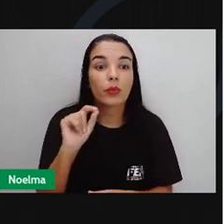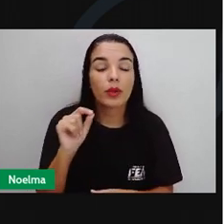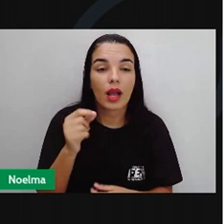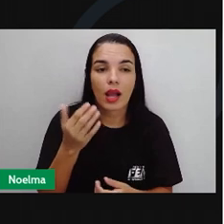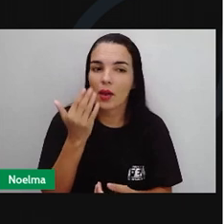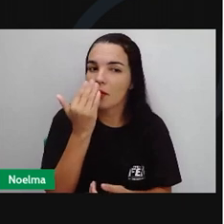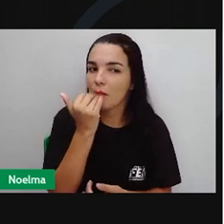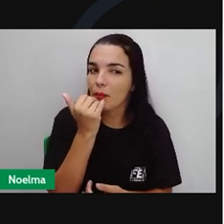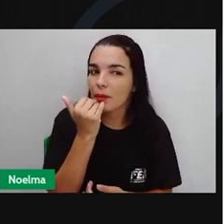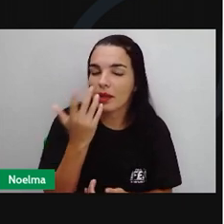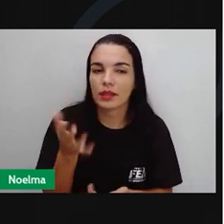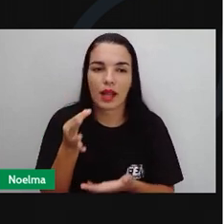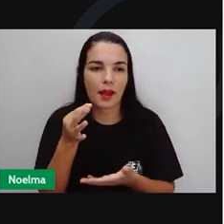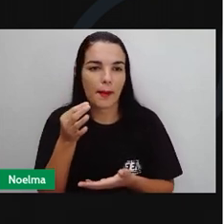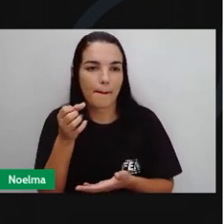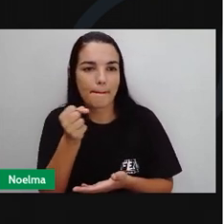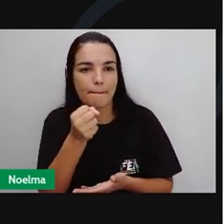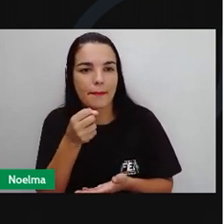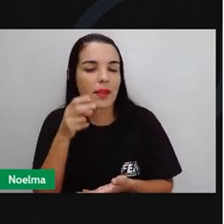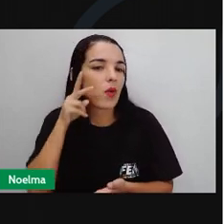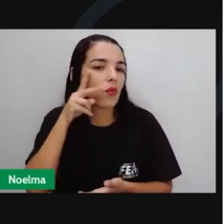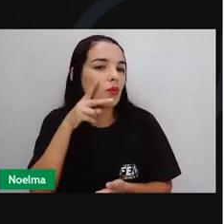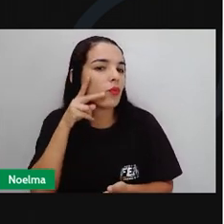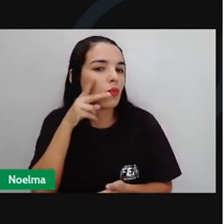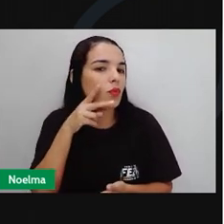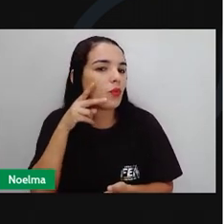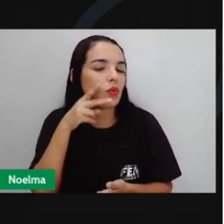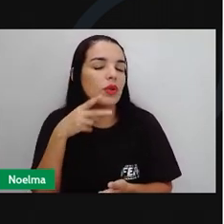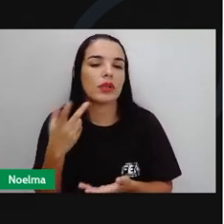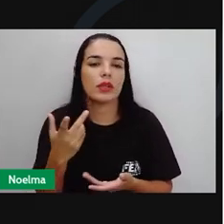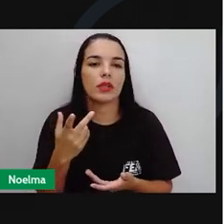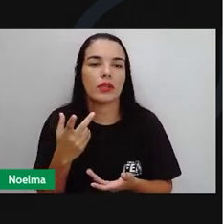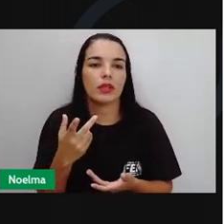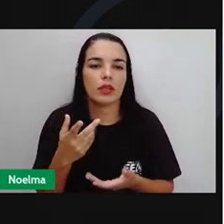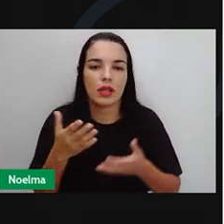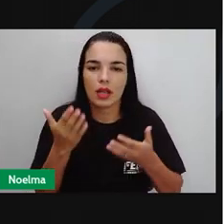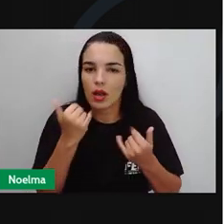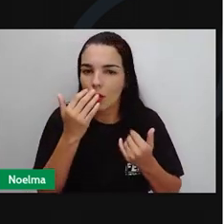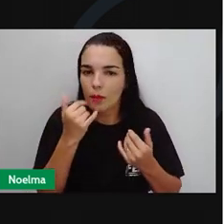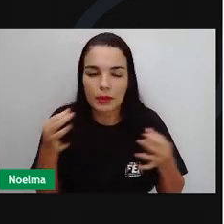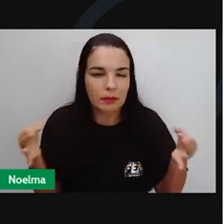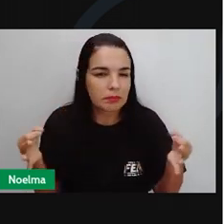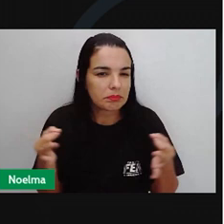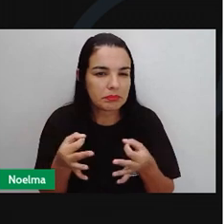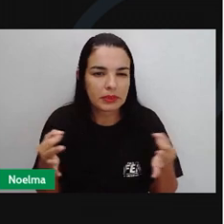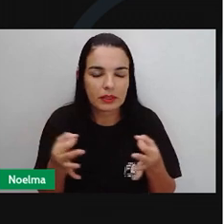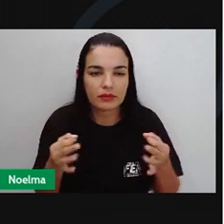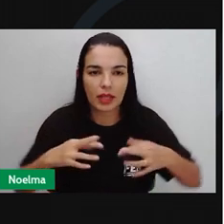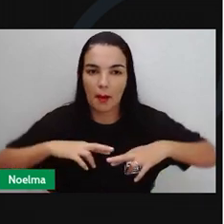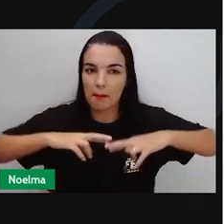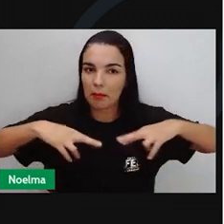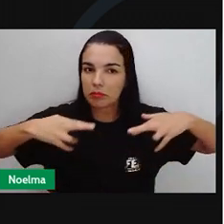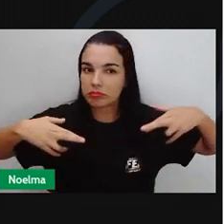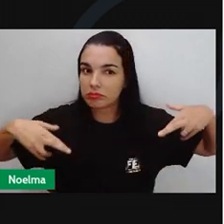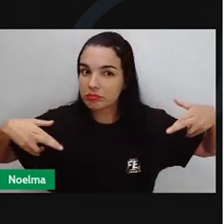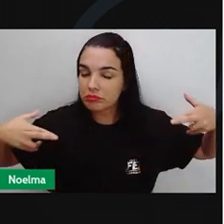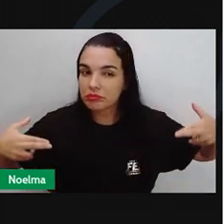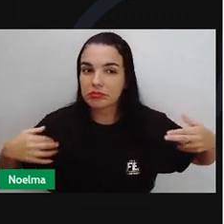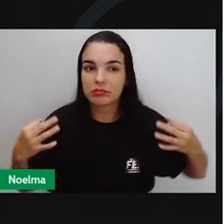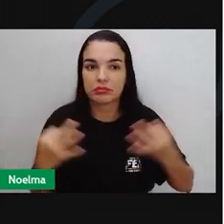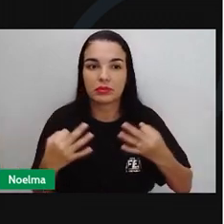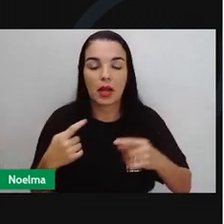na culinária Hoje se as massas fazem parte do dia a dia do brasileiro deve-se isso em grande parte aos imigrantes italianos